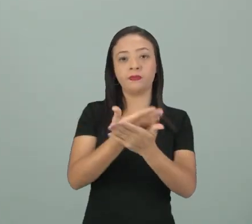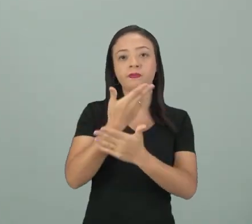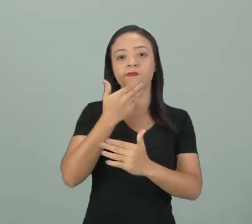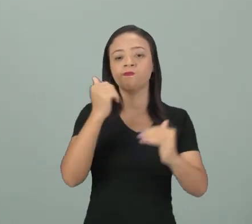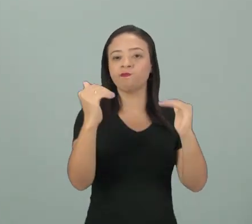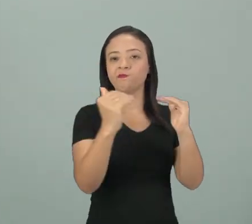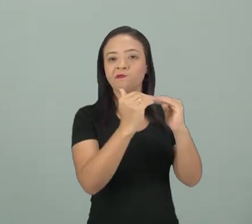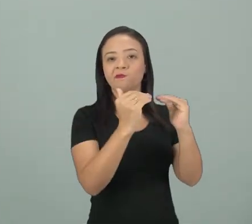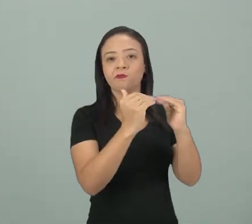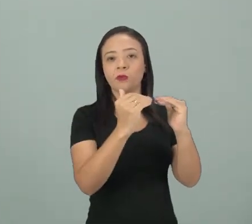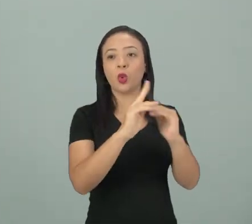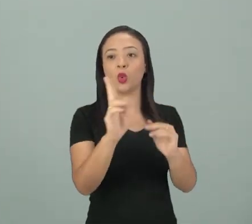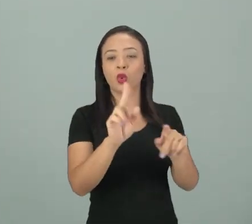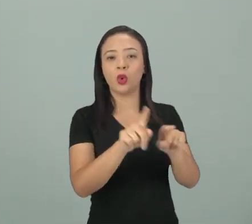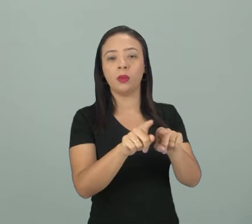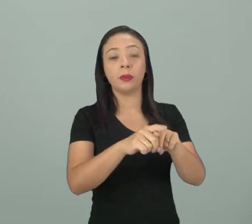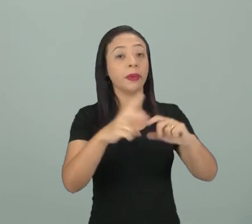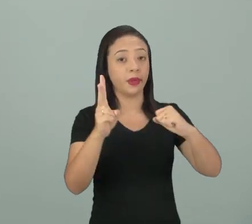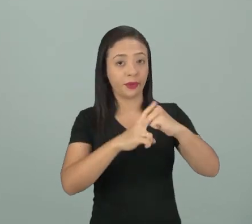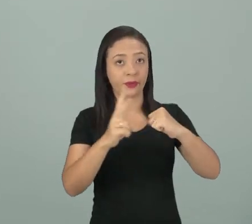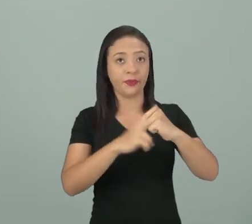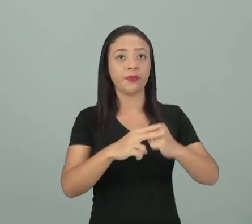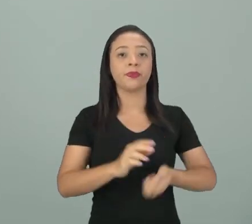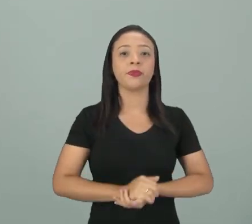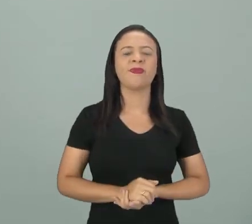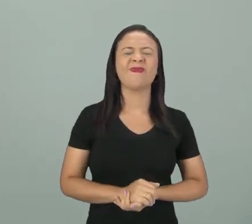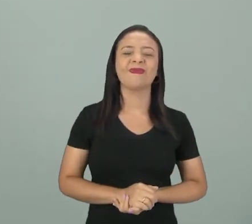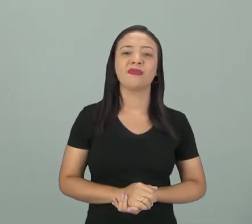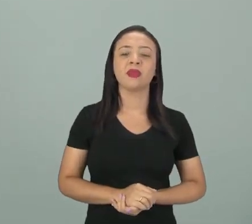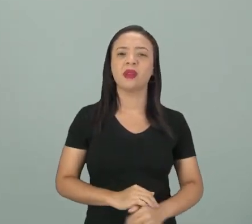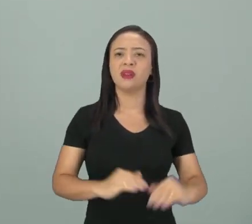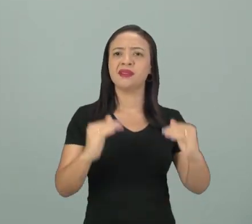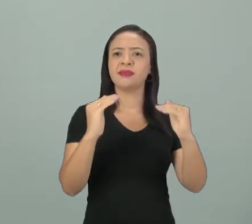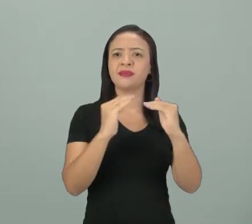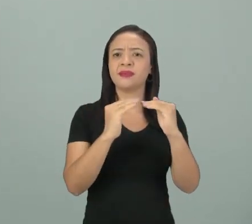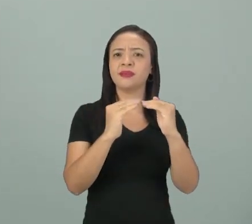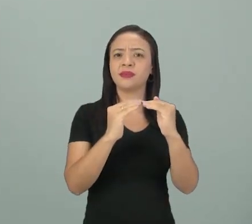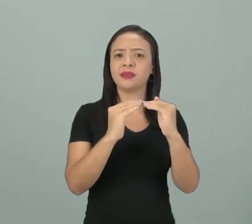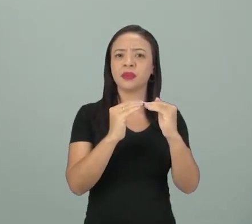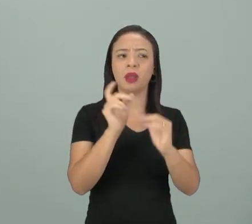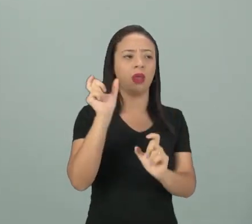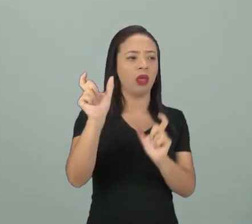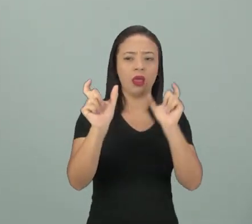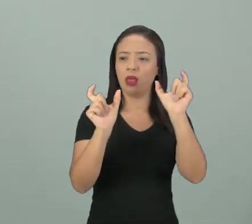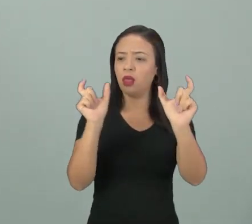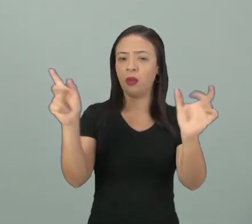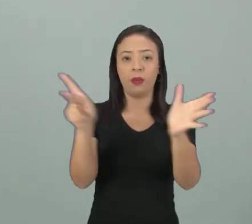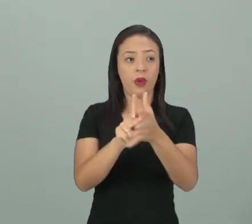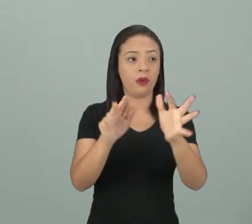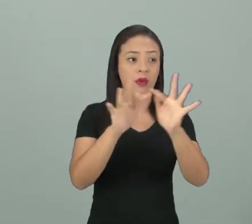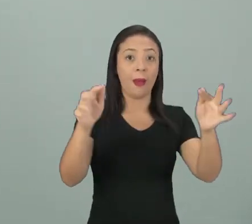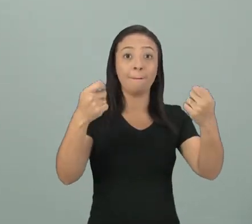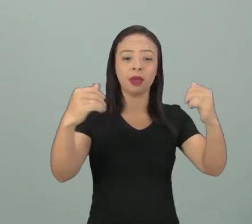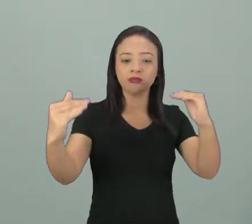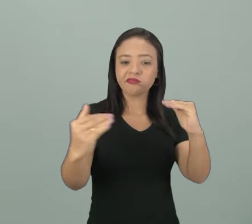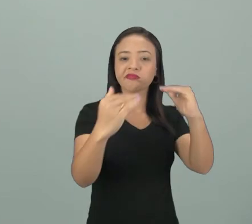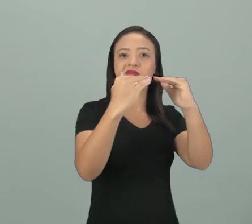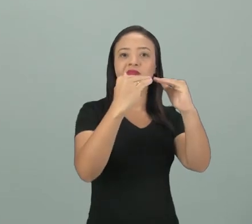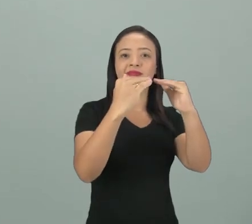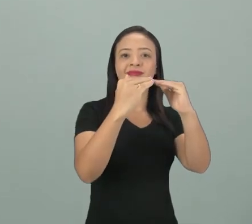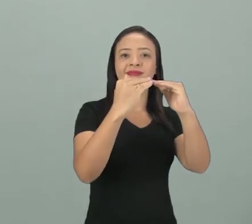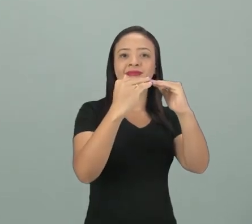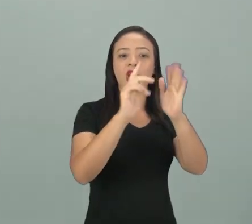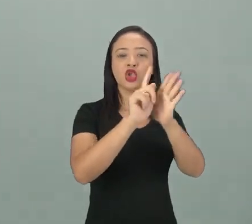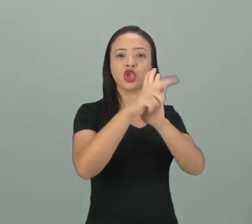concordância verbal, né? O é que se diz a concordância? Que os termos da oração têm que concordar entre si. Em